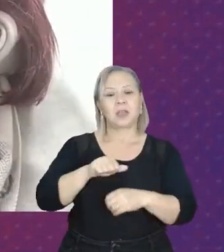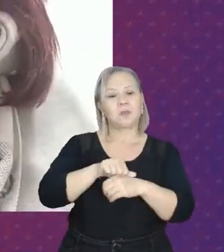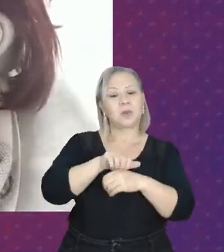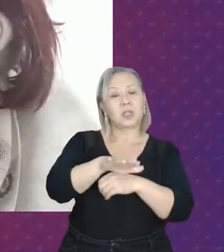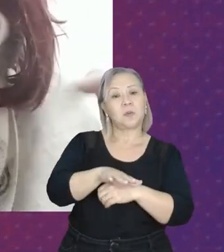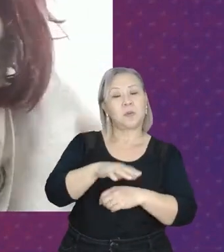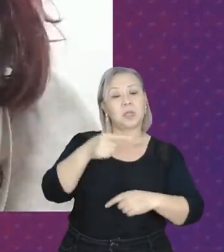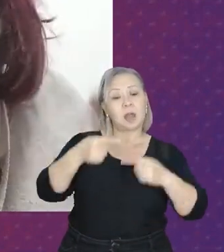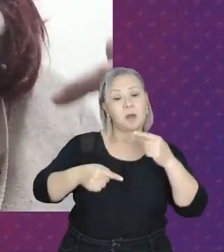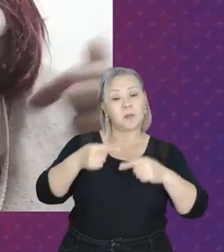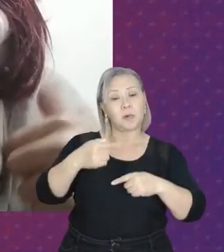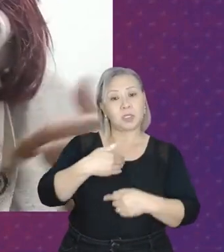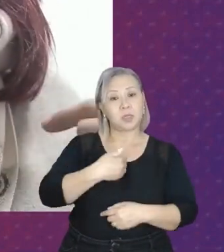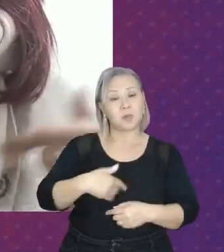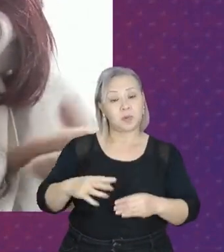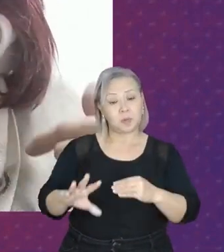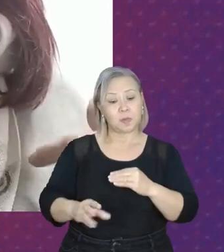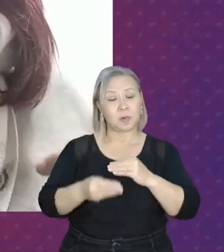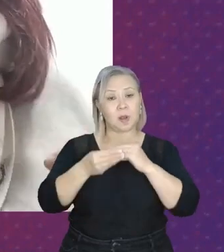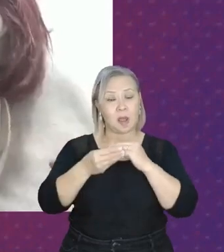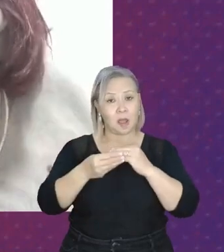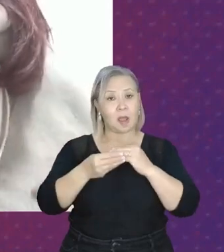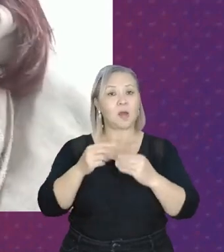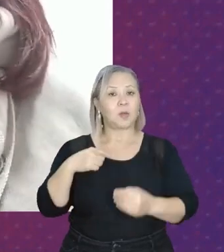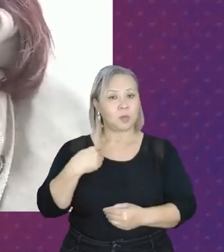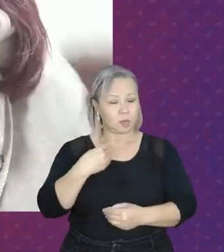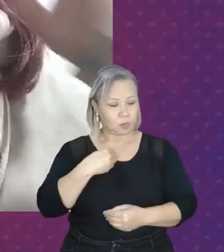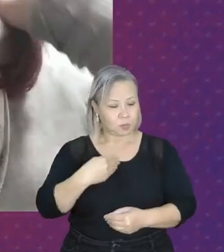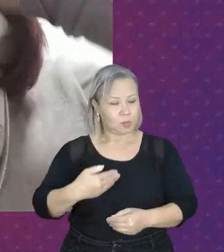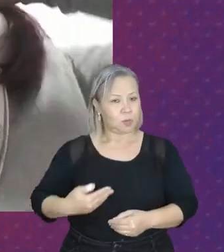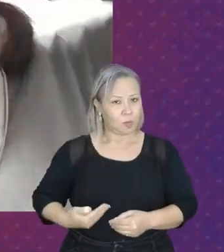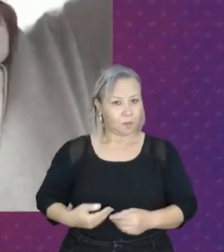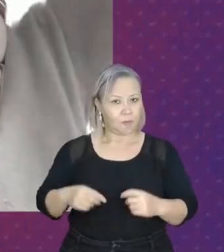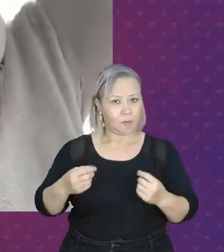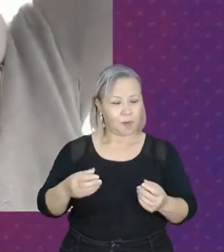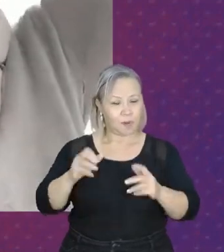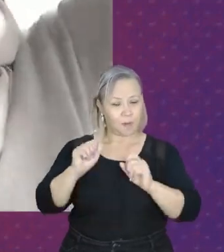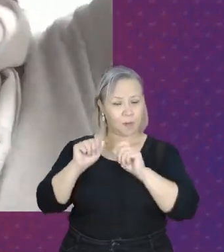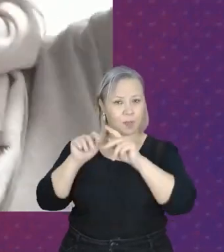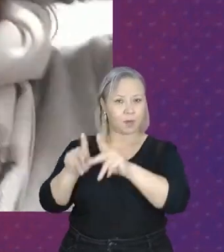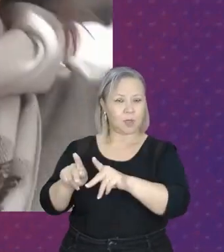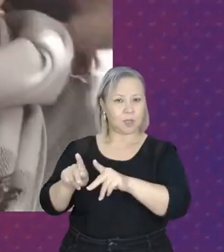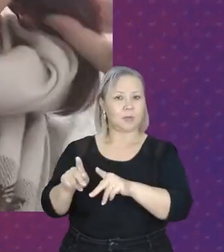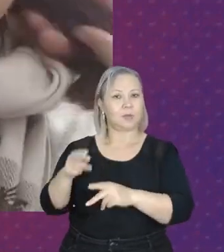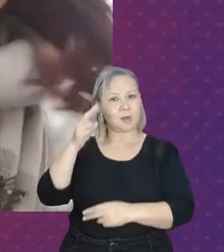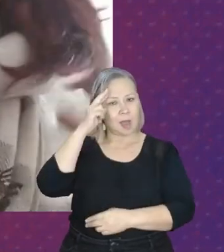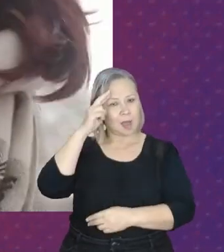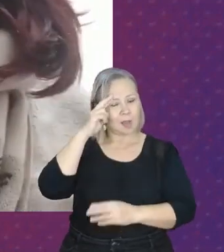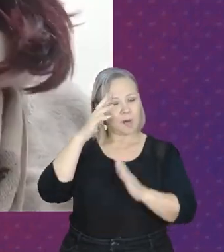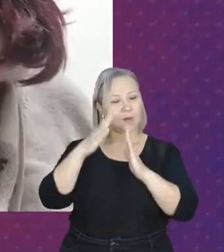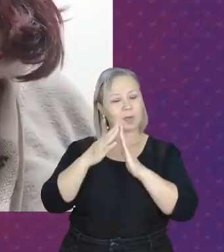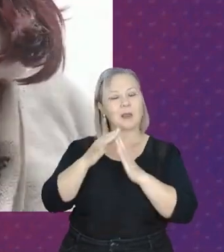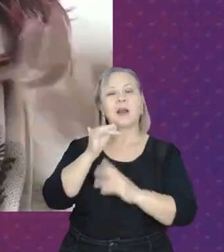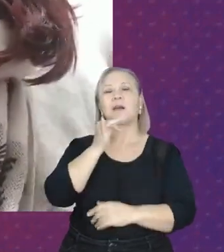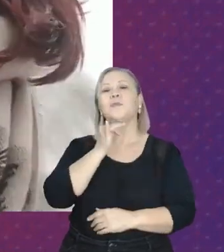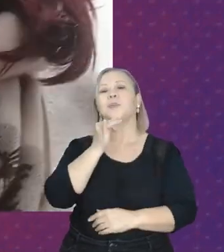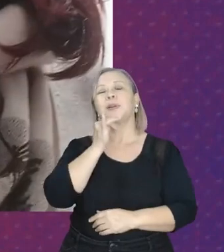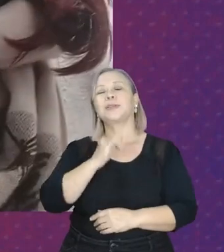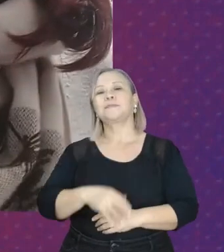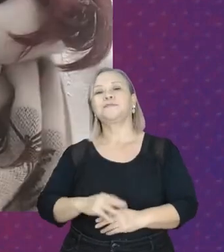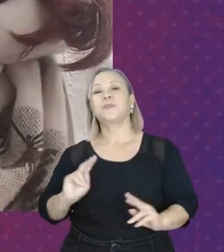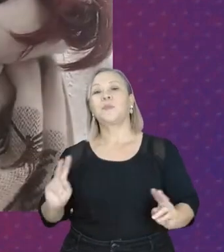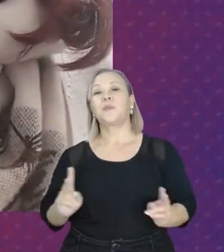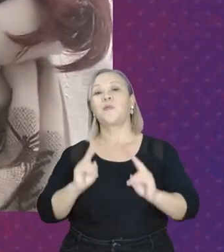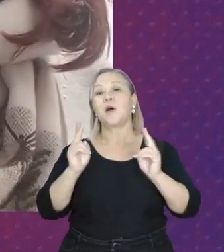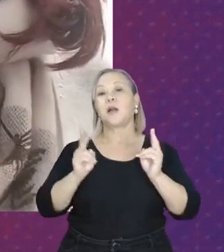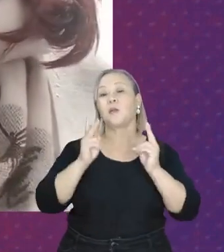públicas implementadas pelo nosso governo, que foi a aposentadoria das donas de casa, por exemplo, uma valorização